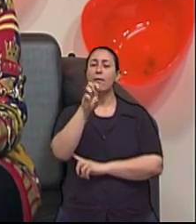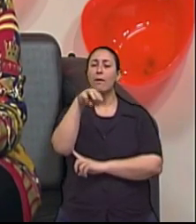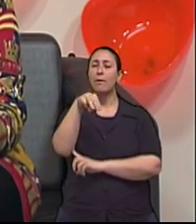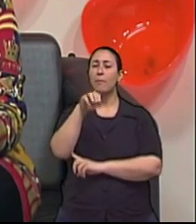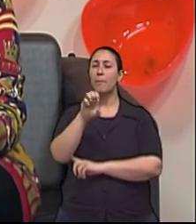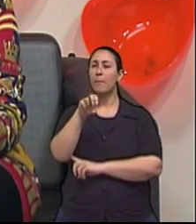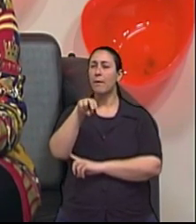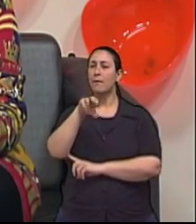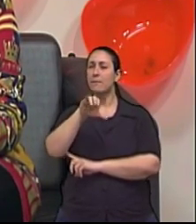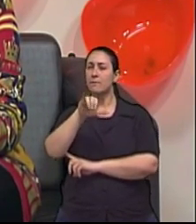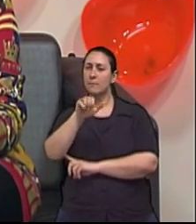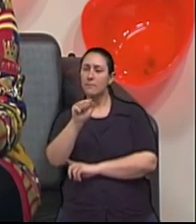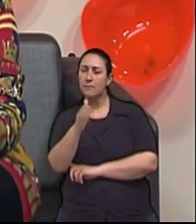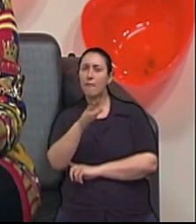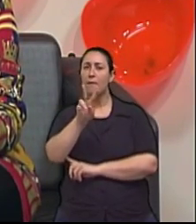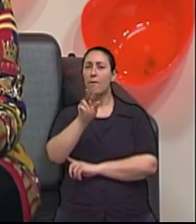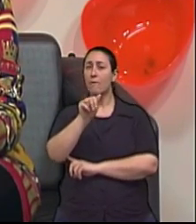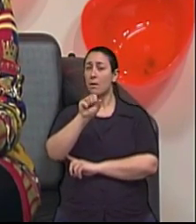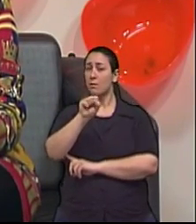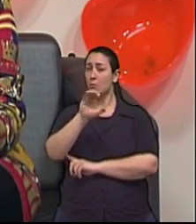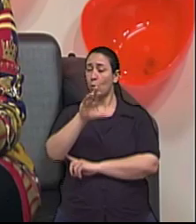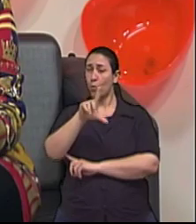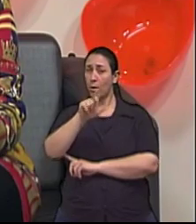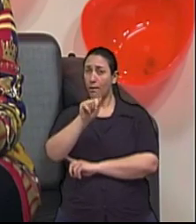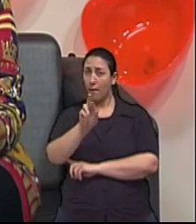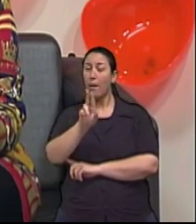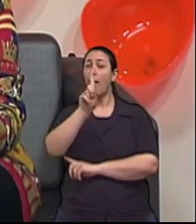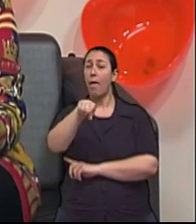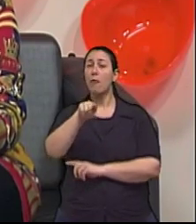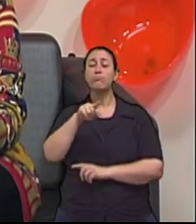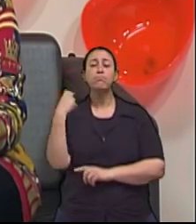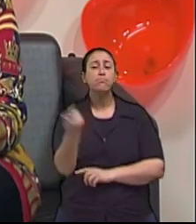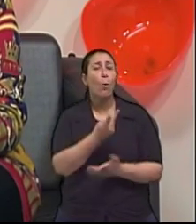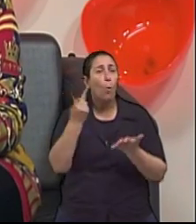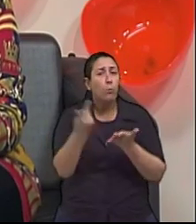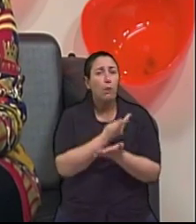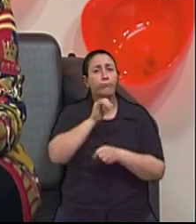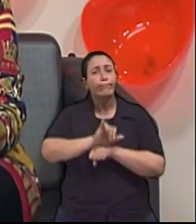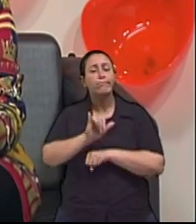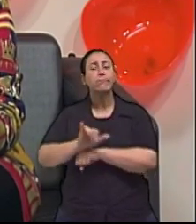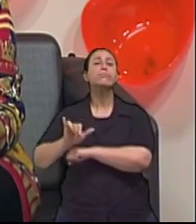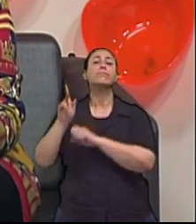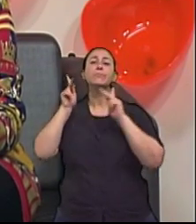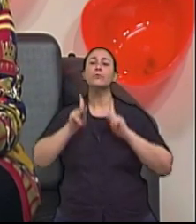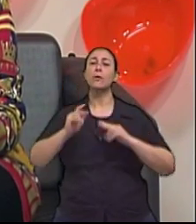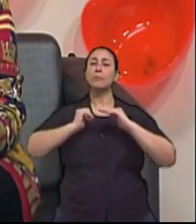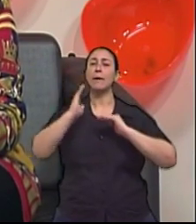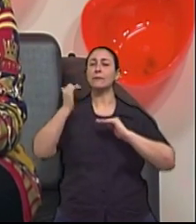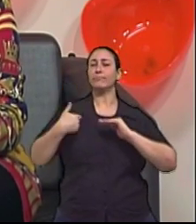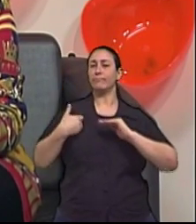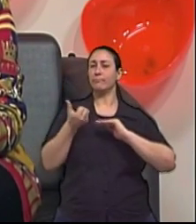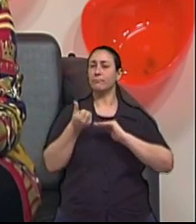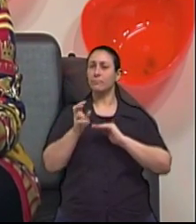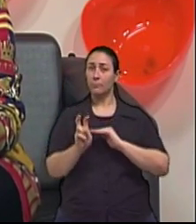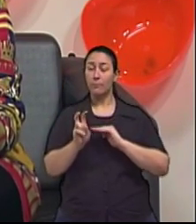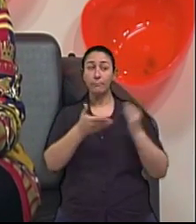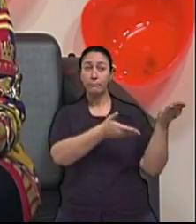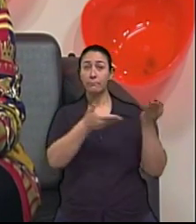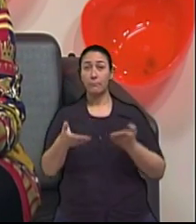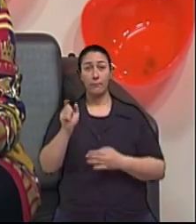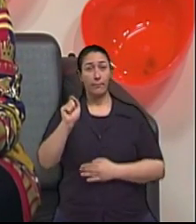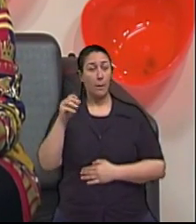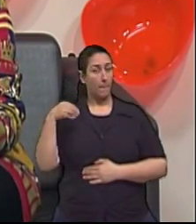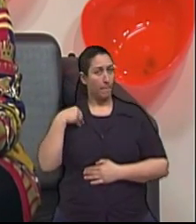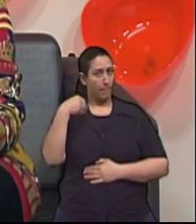pessoas principalmente com mais de 65 anos de idade. Para falar sobre este assunto, recebemos hoje o